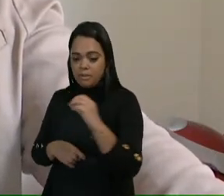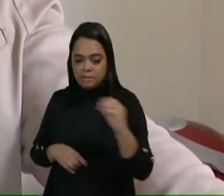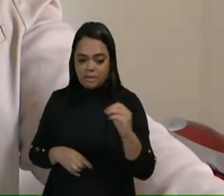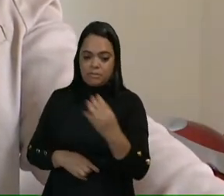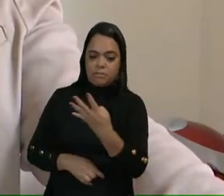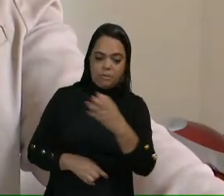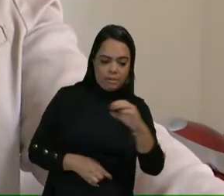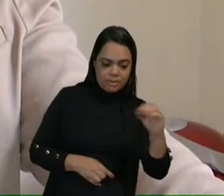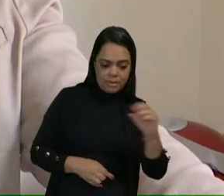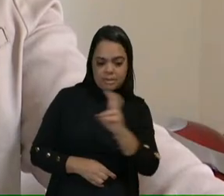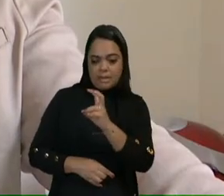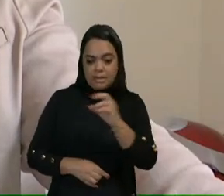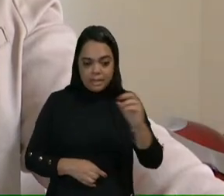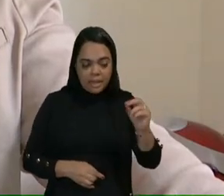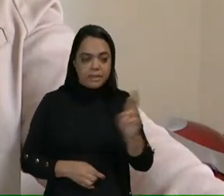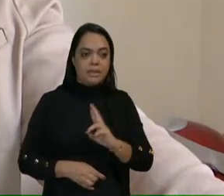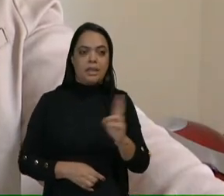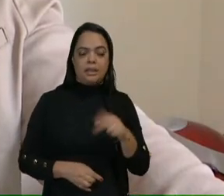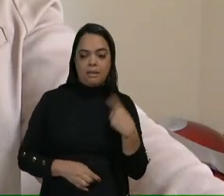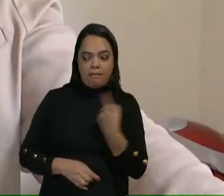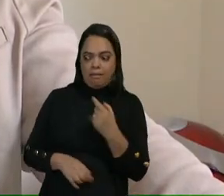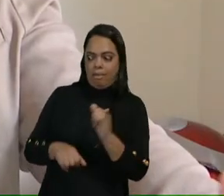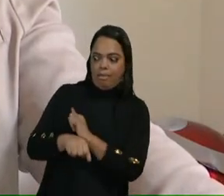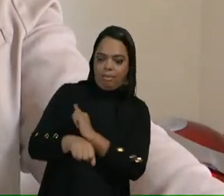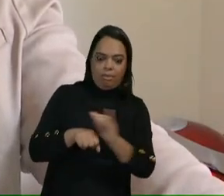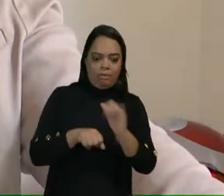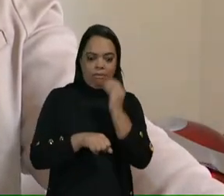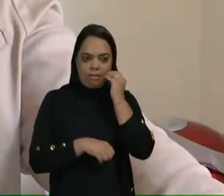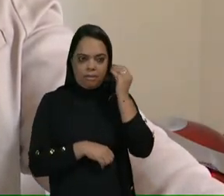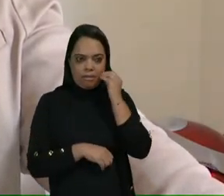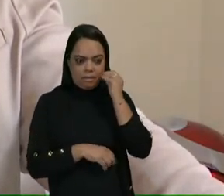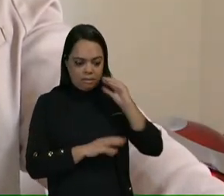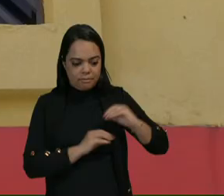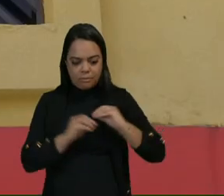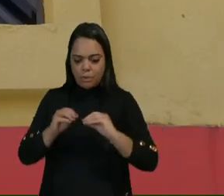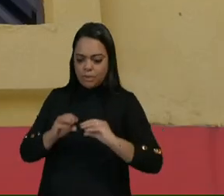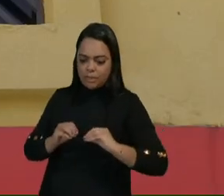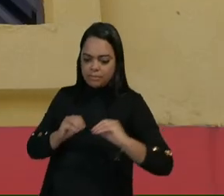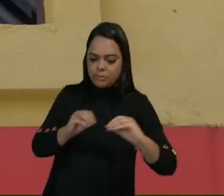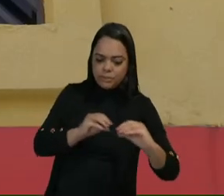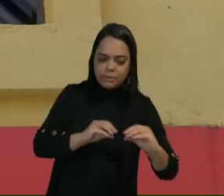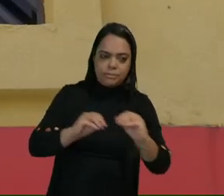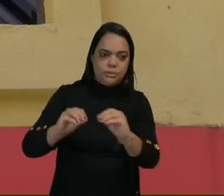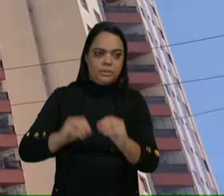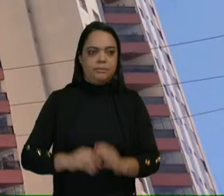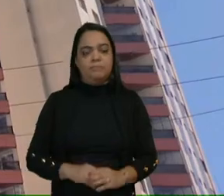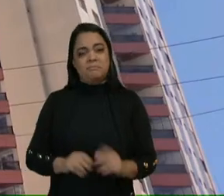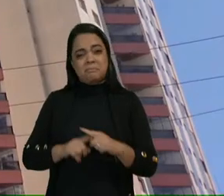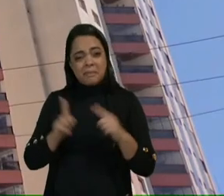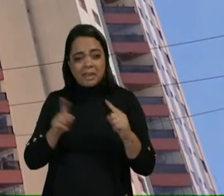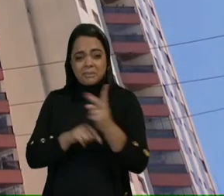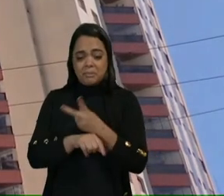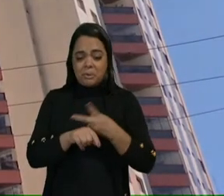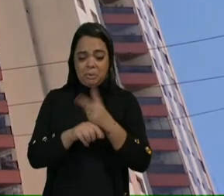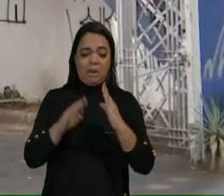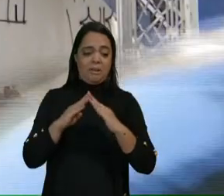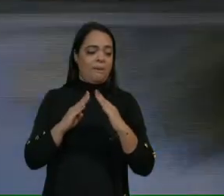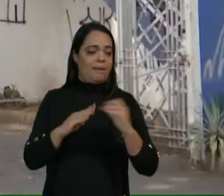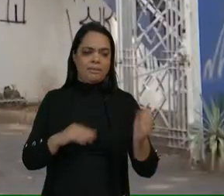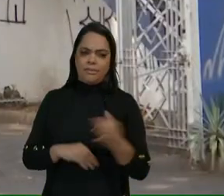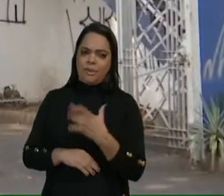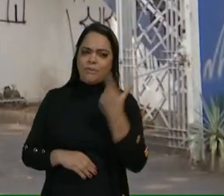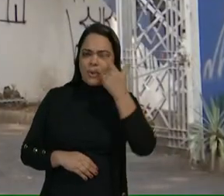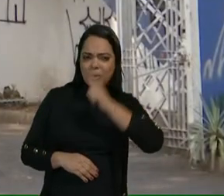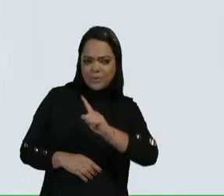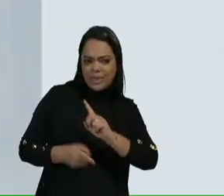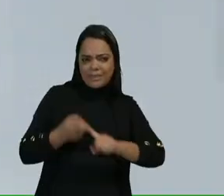reais. E a gente vai fazendo manobras, tentando sair de um, vai para outro. Mas até mesmo a busca por uma nova casa não garante